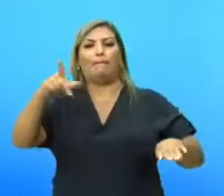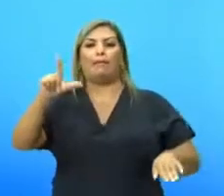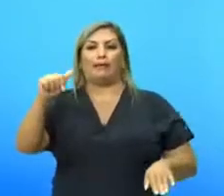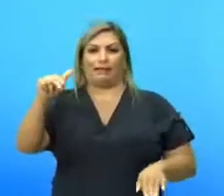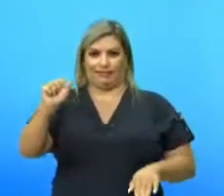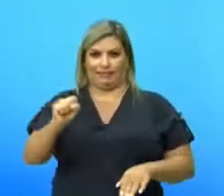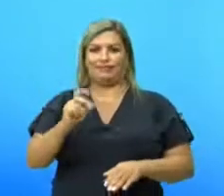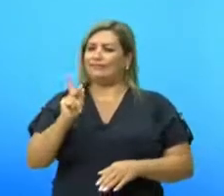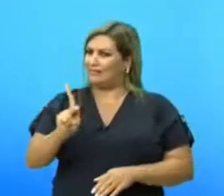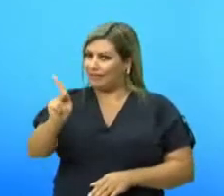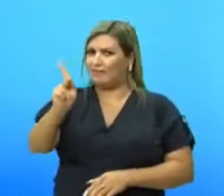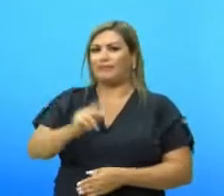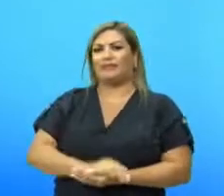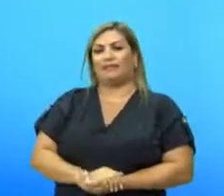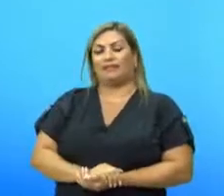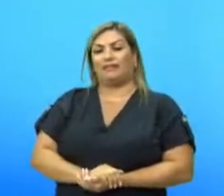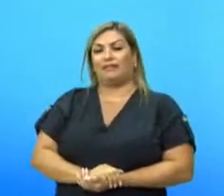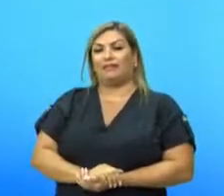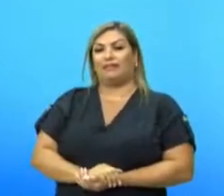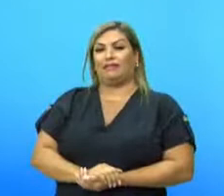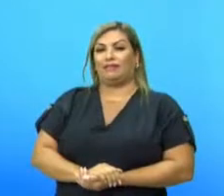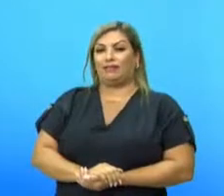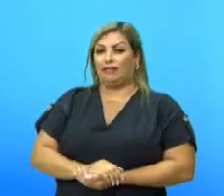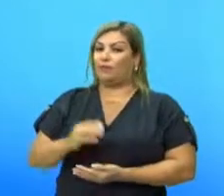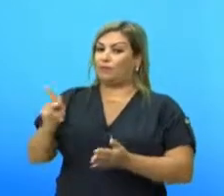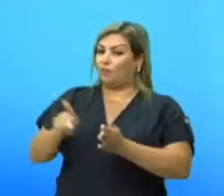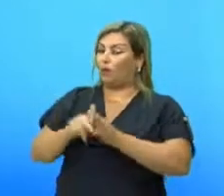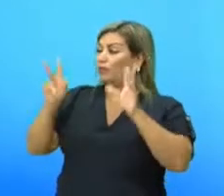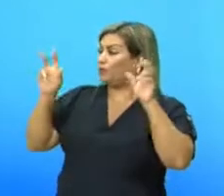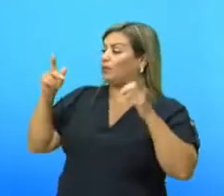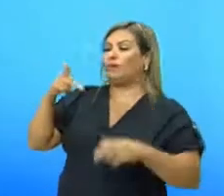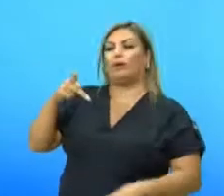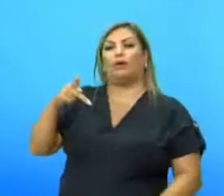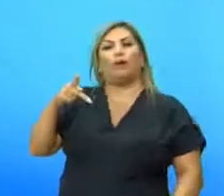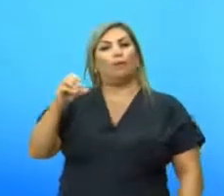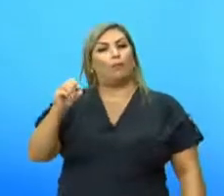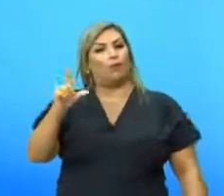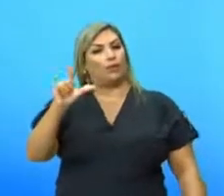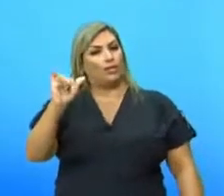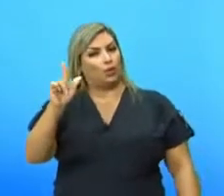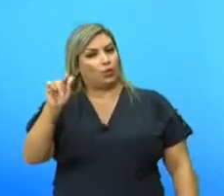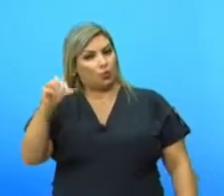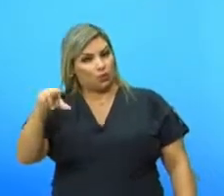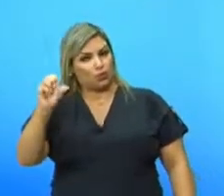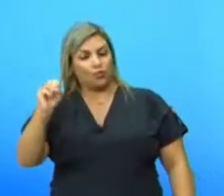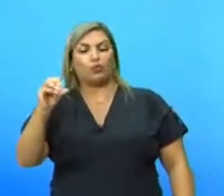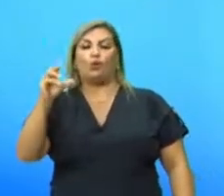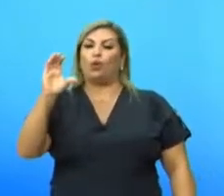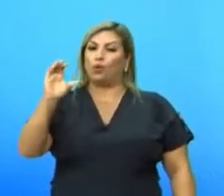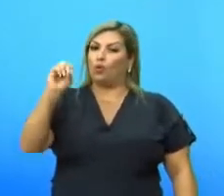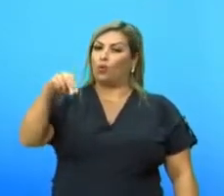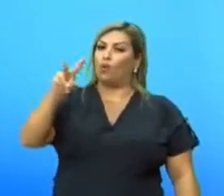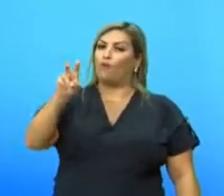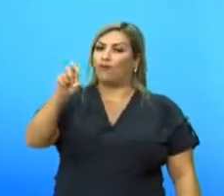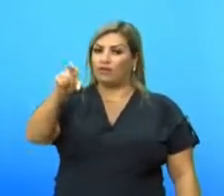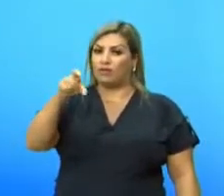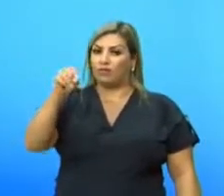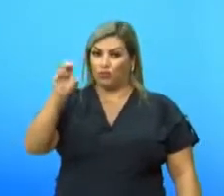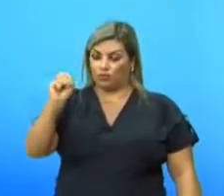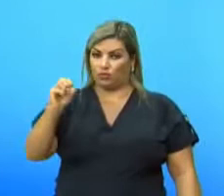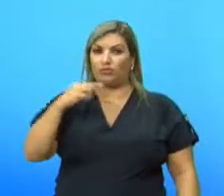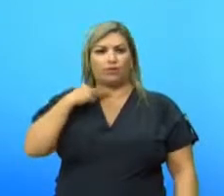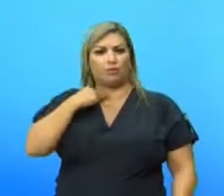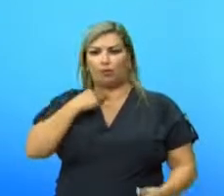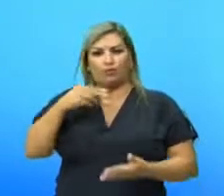sendo essas faces polígonos convexos. Então, eu não posso ter como face algo curvo. Por